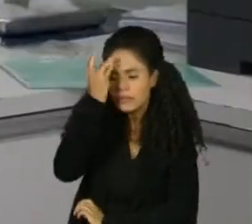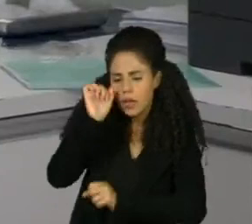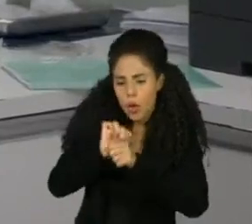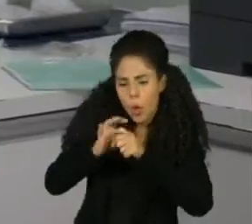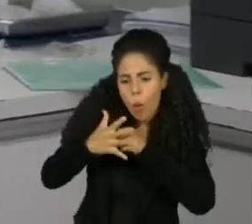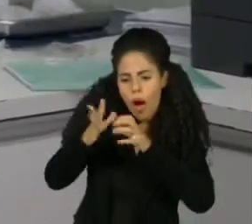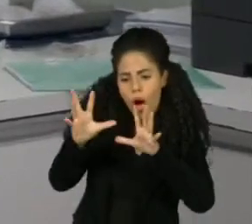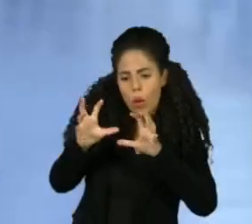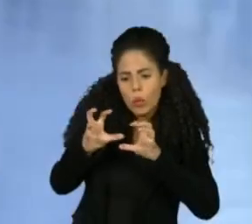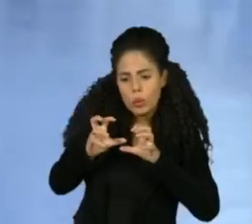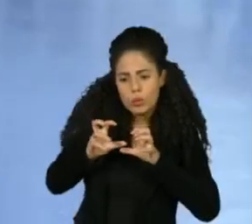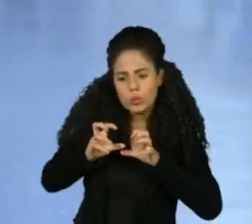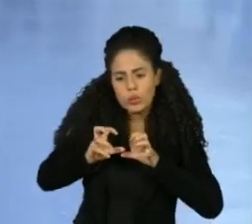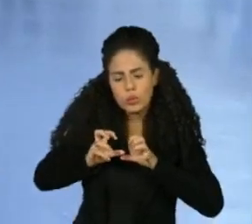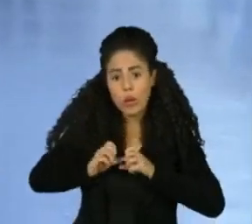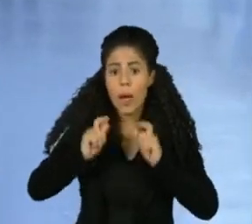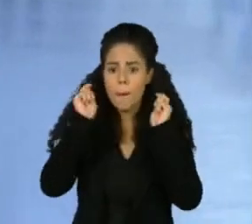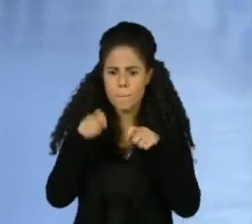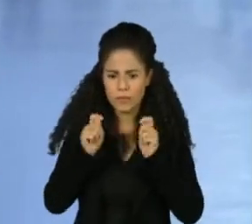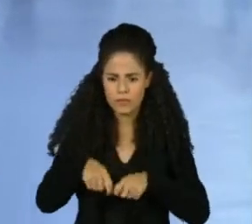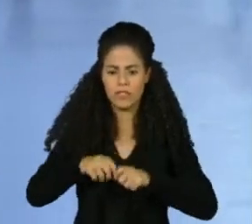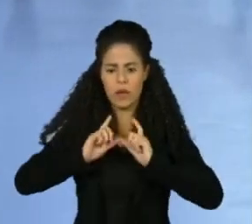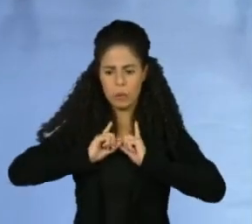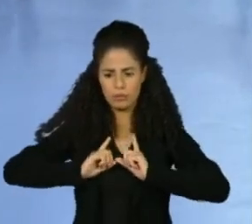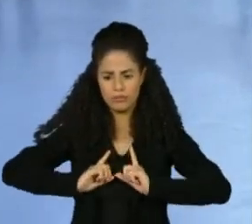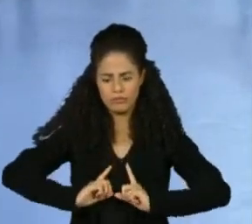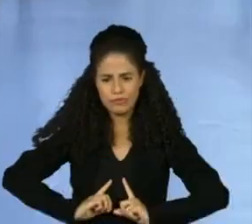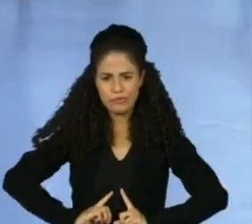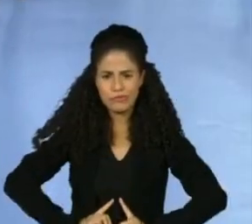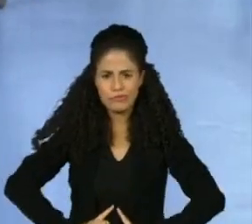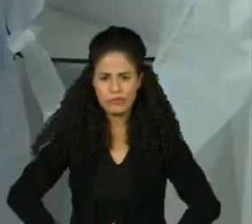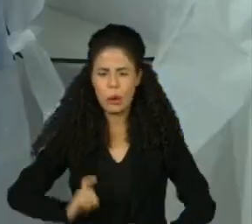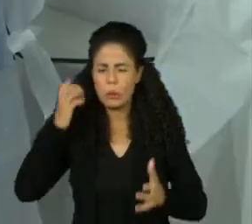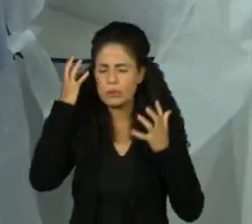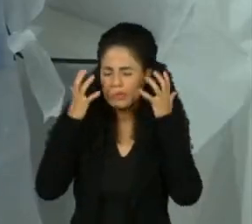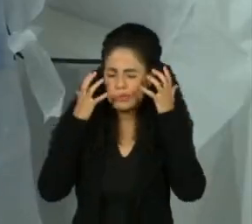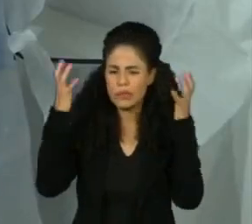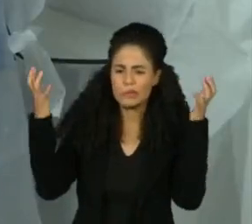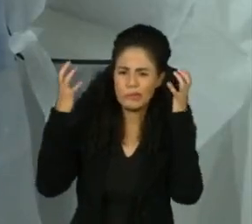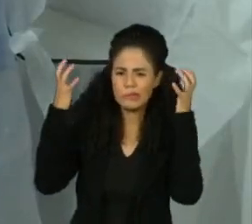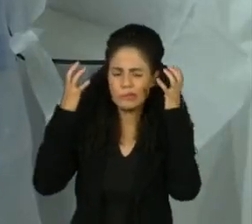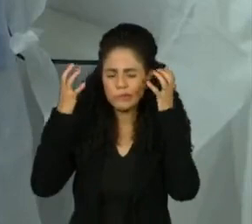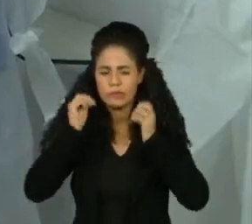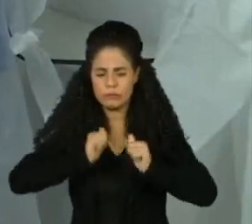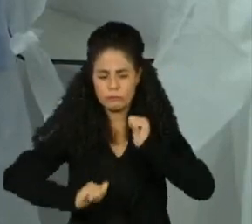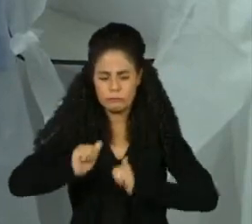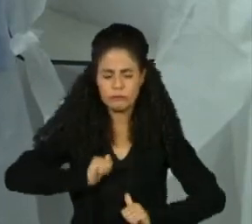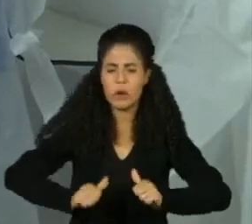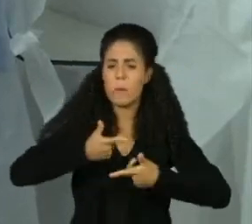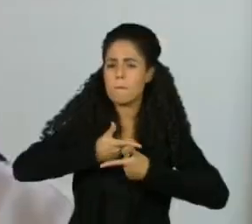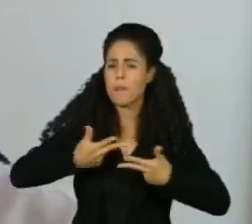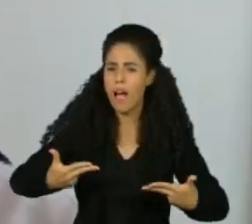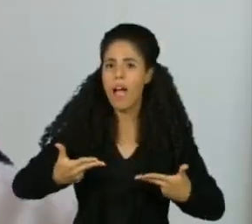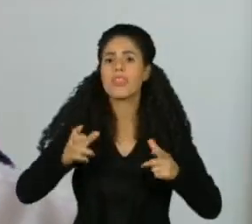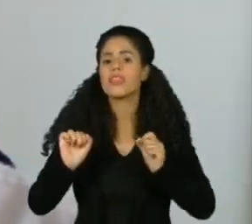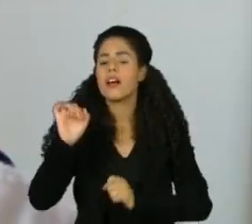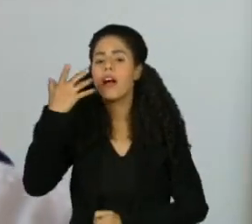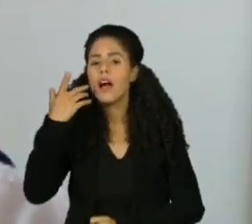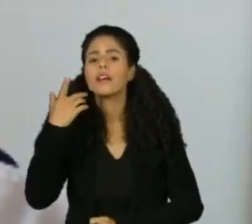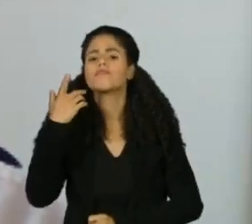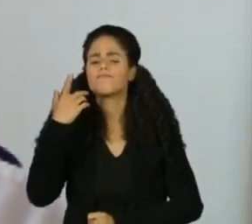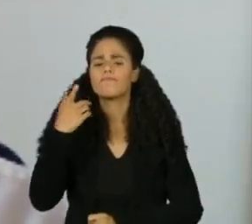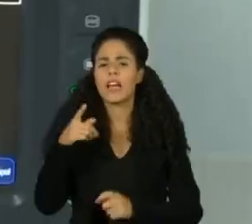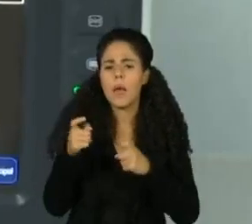têm mais chances de ter depressão, ansiedade e distúrbios do sono até um ano após a infecção. Segundo este